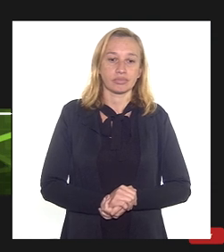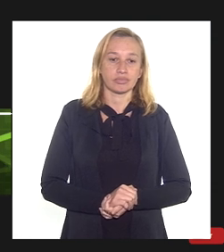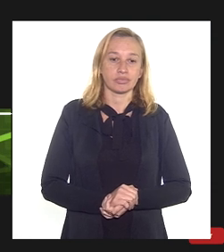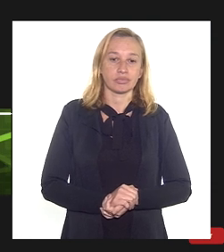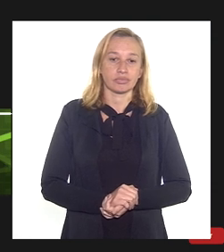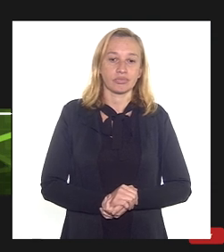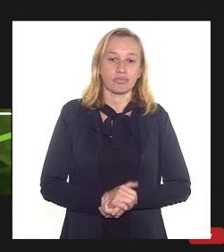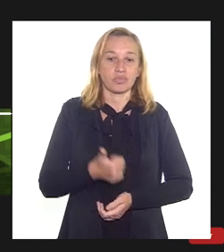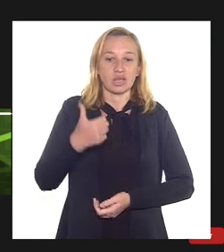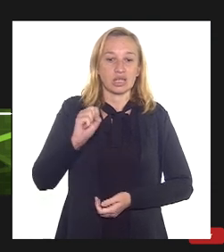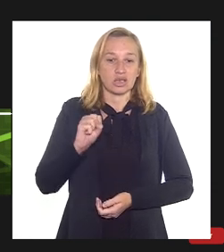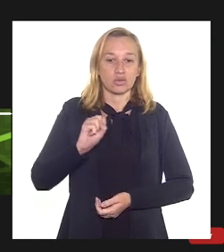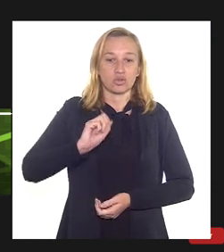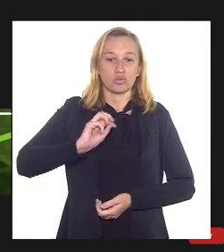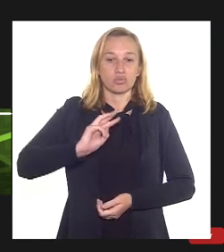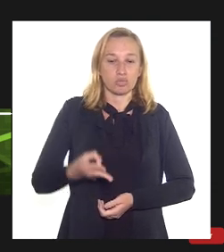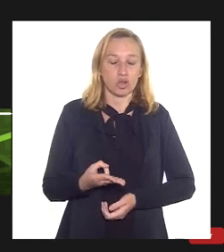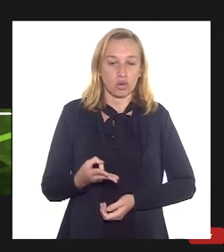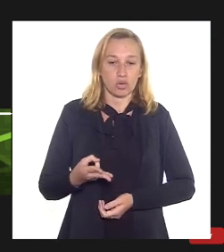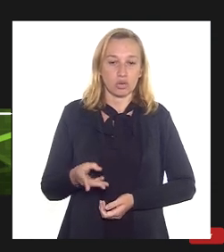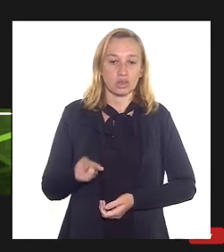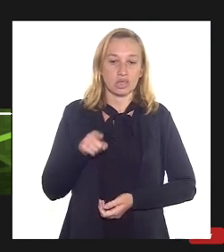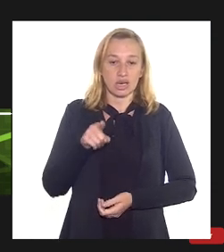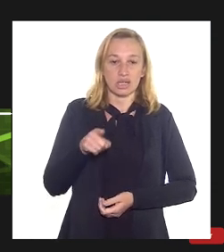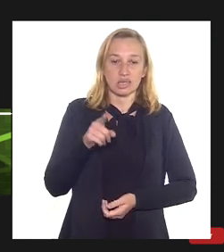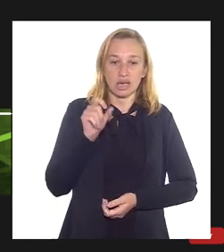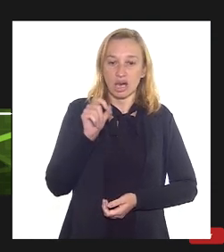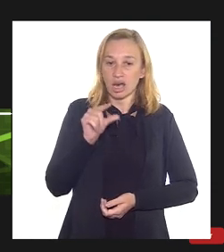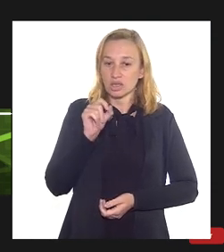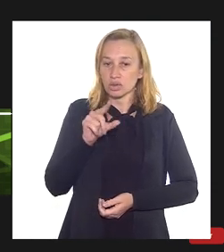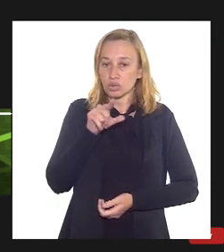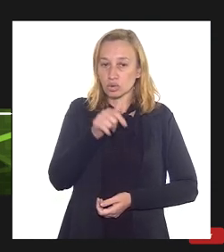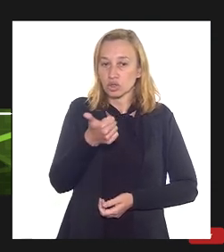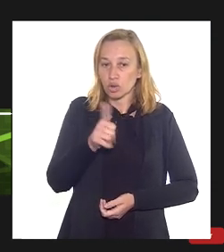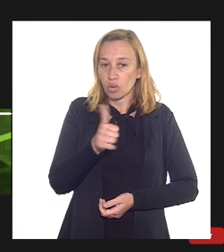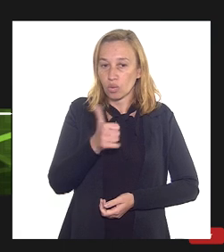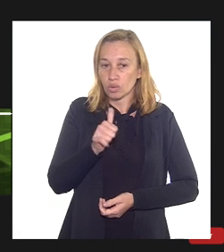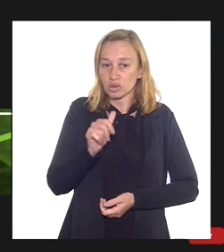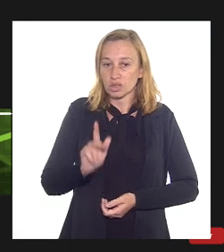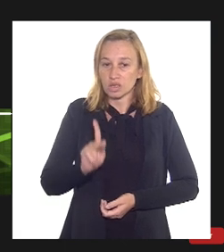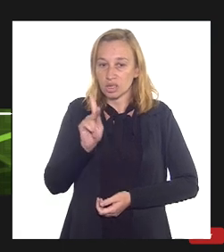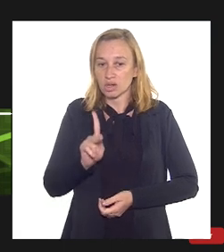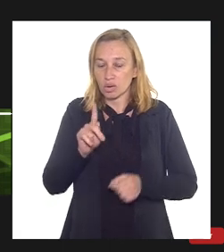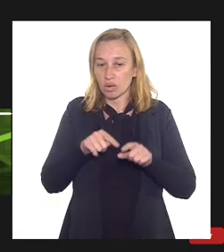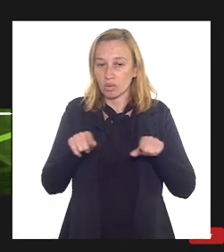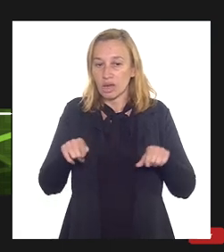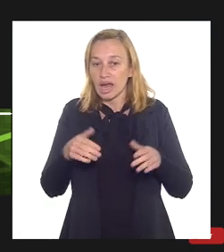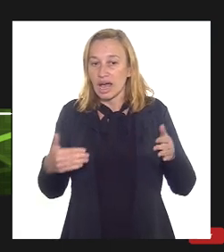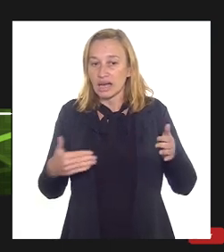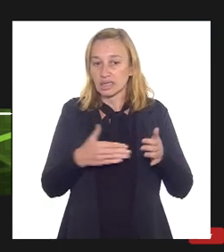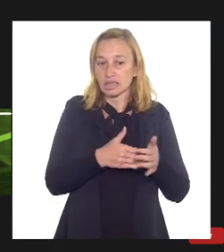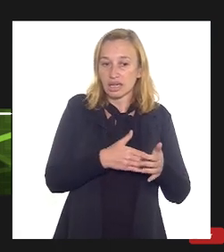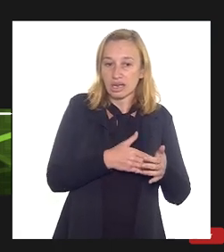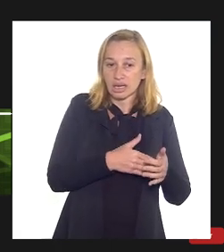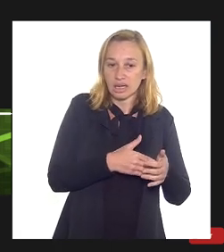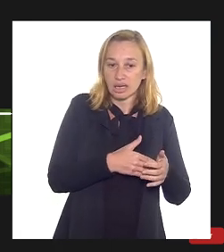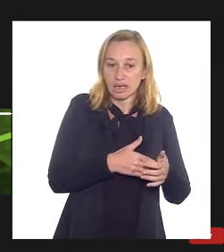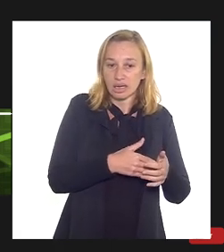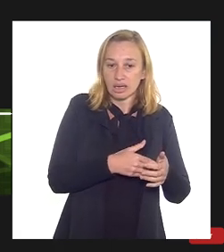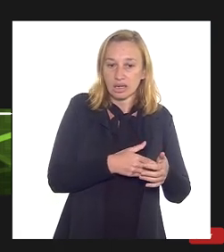para 18 milhões, essa faixa azul aqui de 11 quilômetros até o gasduque 3, conectando a manhã de transporte.